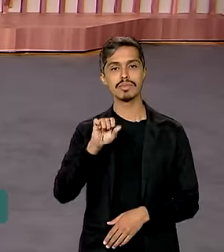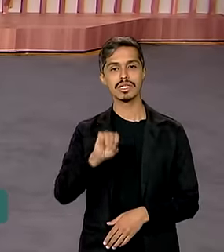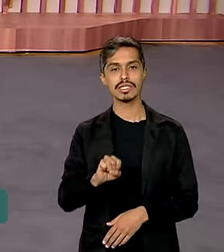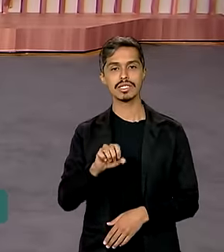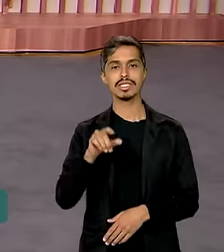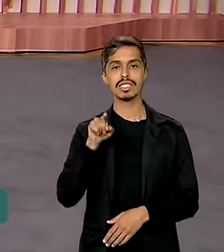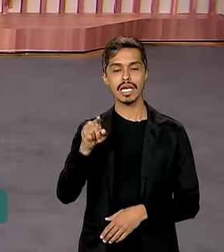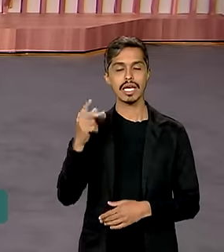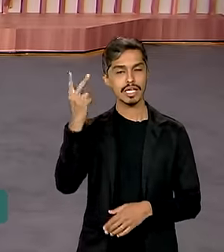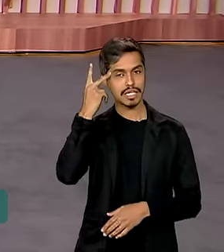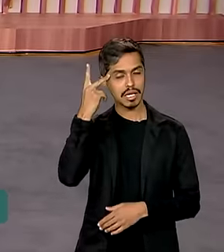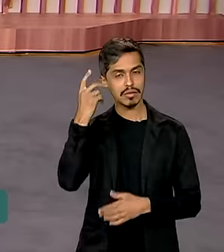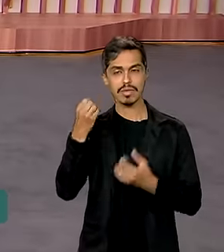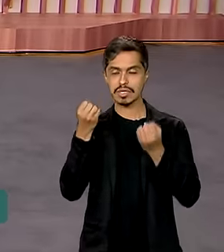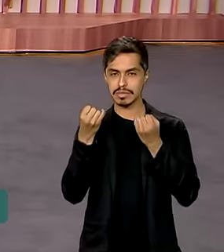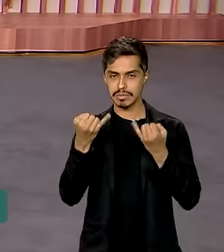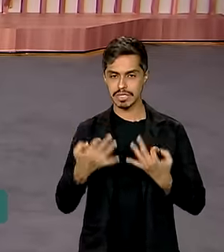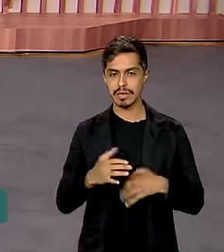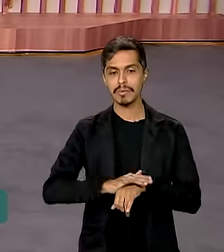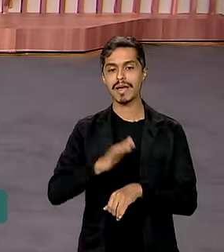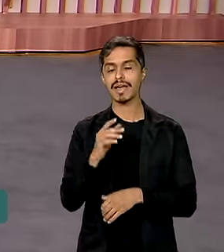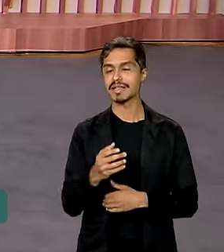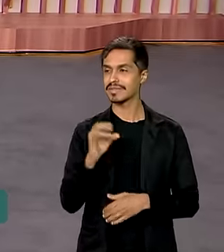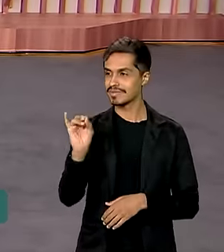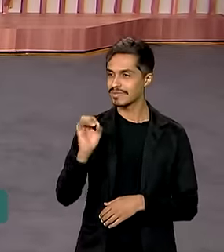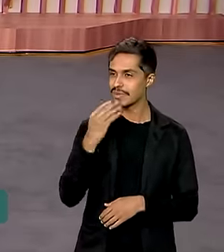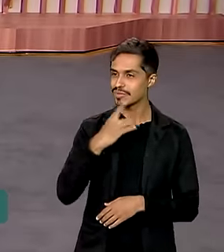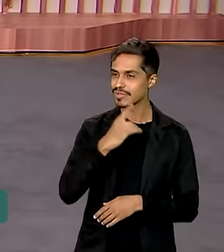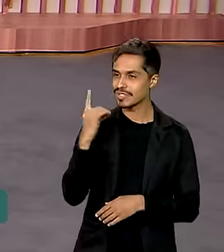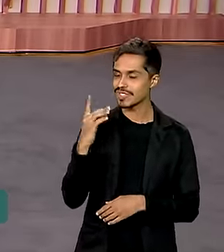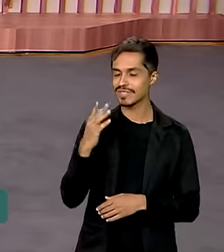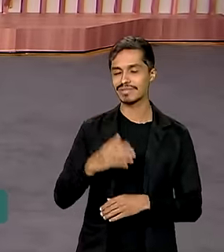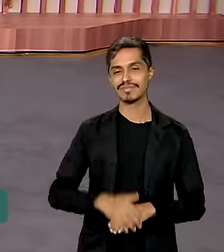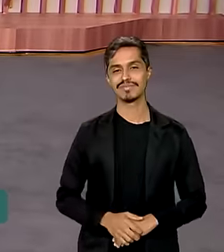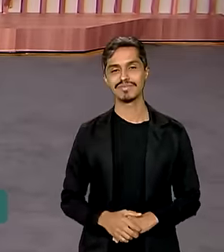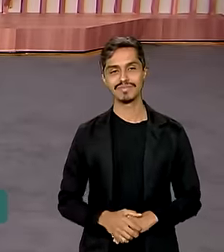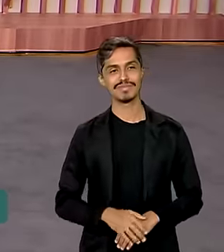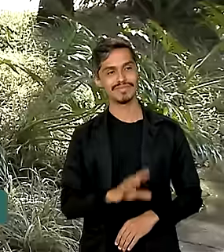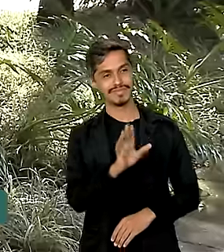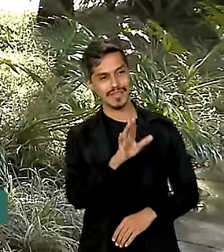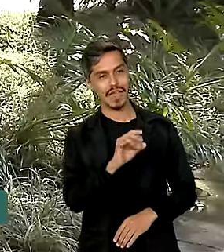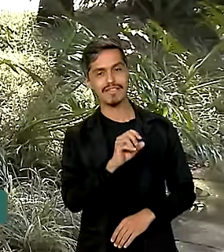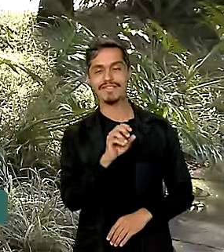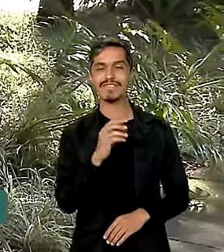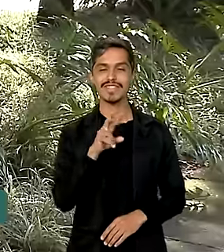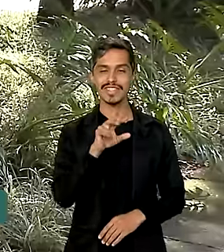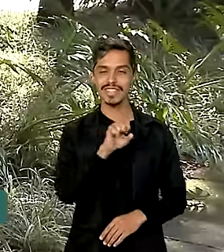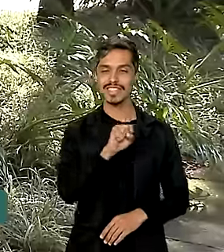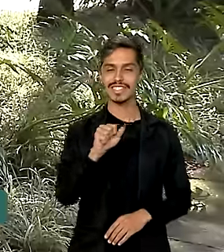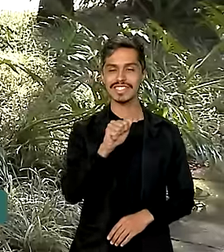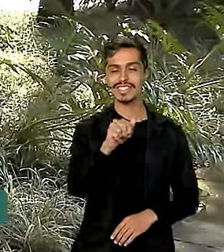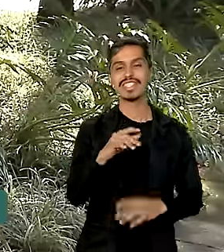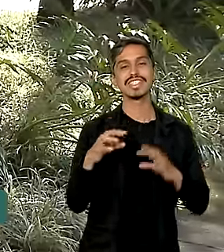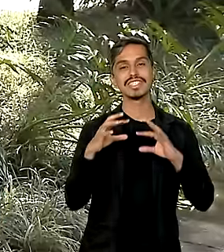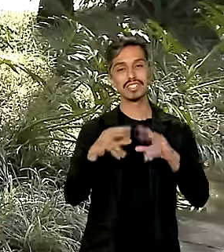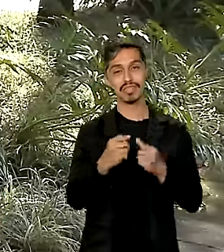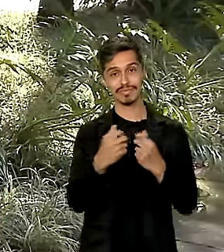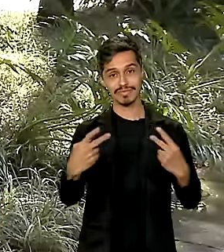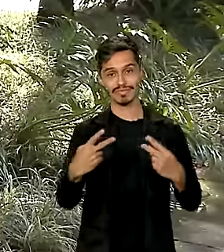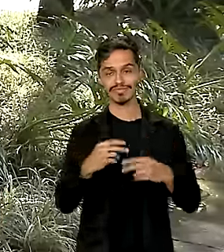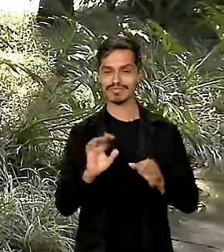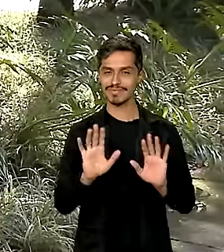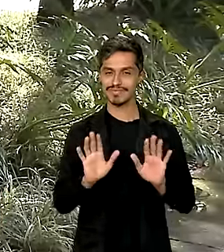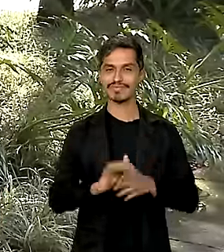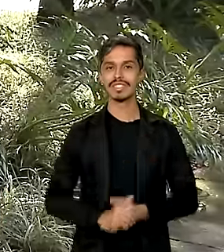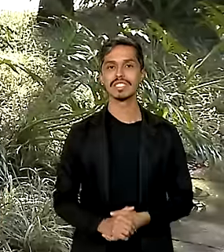está em São Paulo e vai ter essas informações. Bom dia, Dimas. Oi, Vanessa. Bom dia a você, bom dia a todos. Olha, tendo em